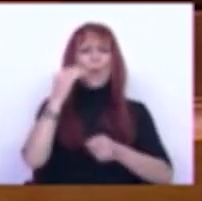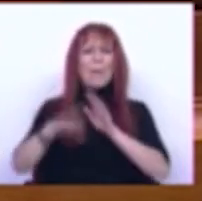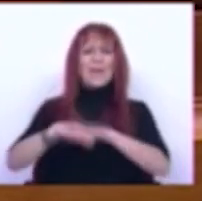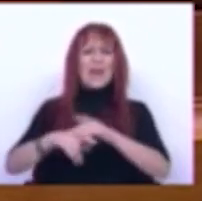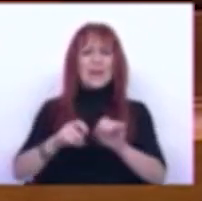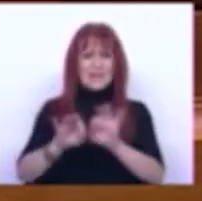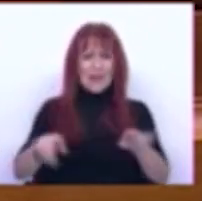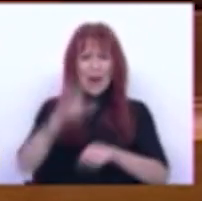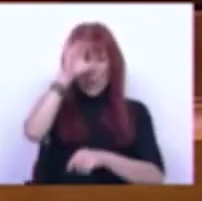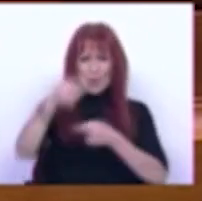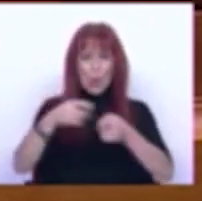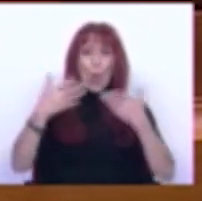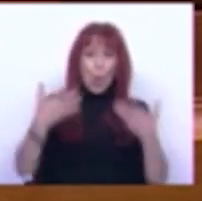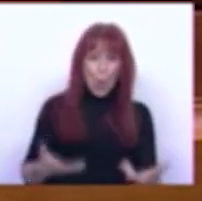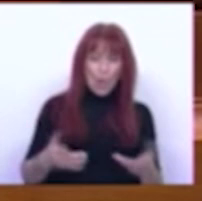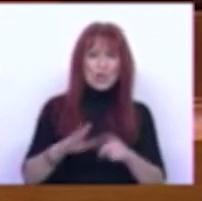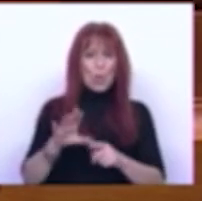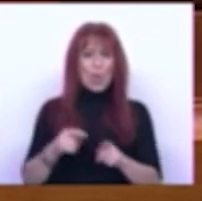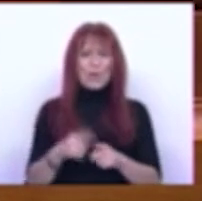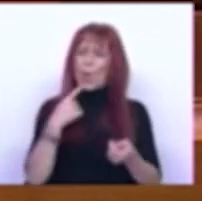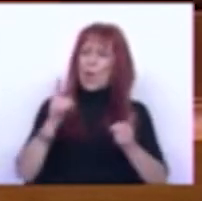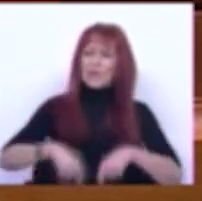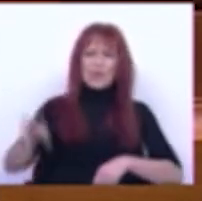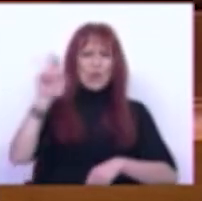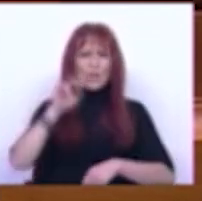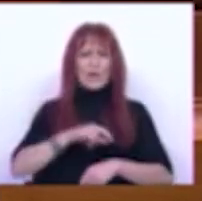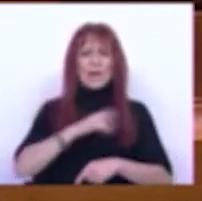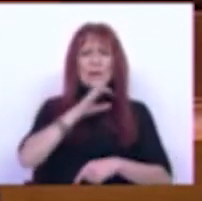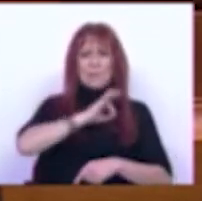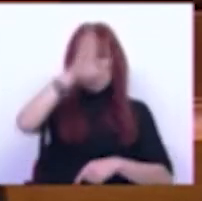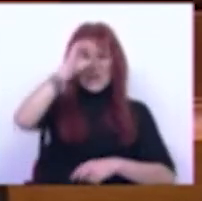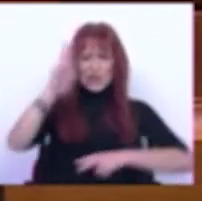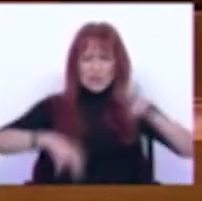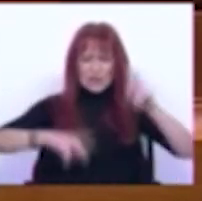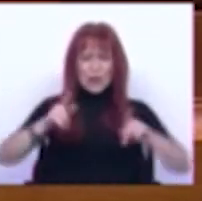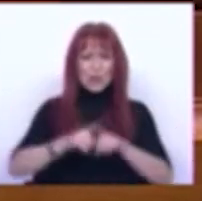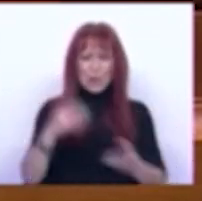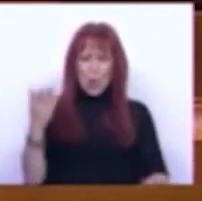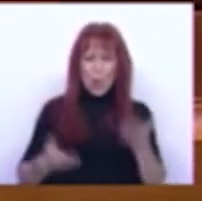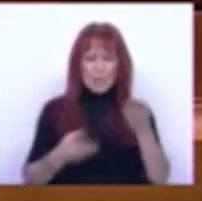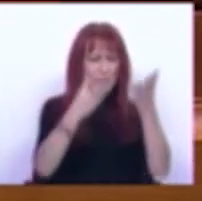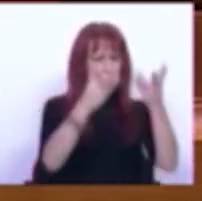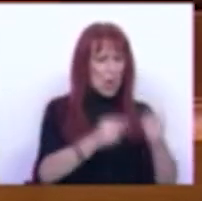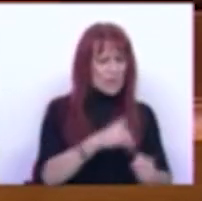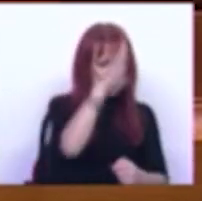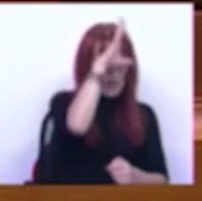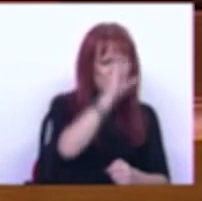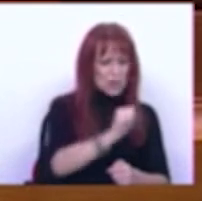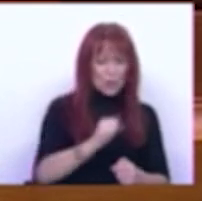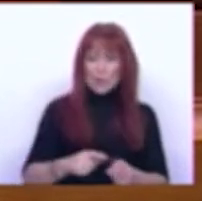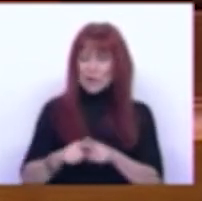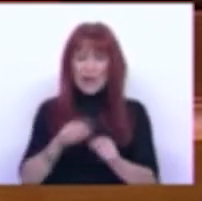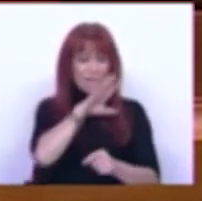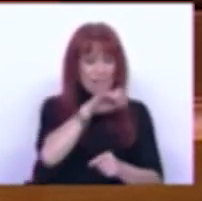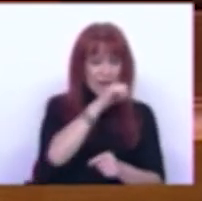a direita governou Hoje quando volta a ouvir um ministro das finanças comparar o orçamento do Estado com o de